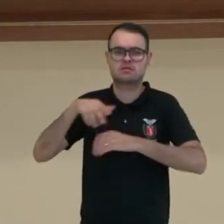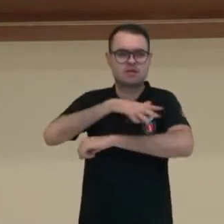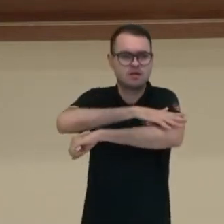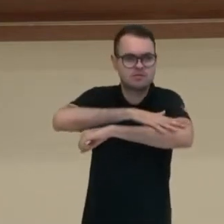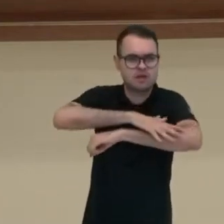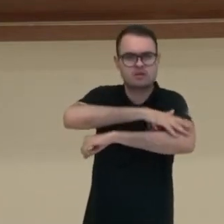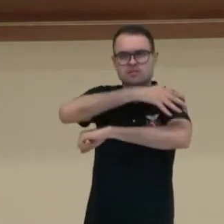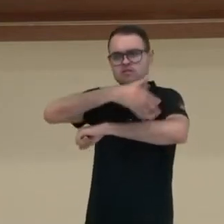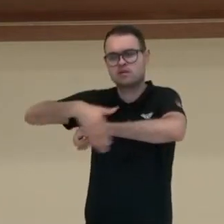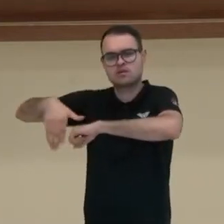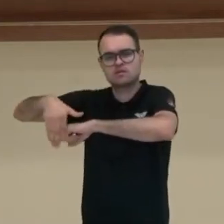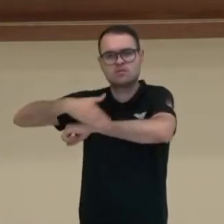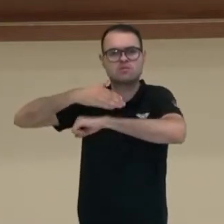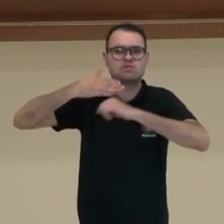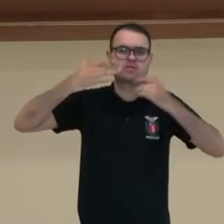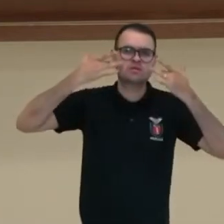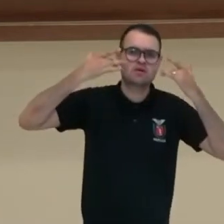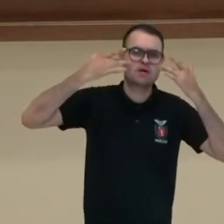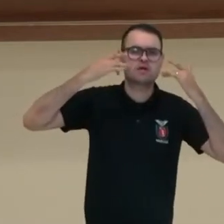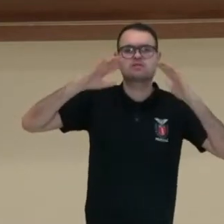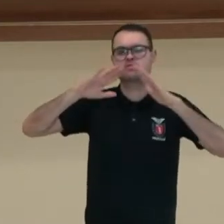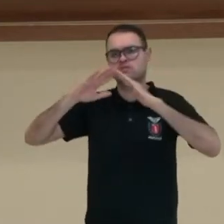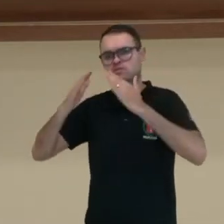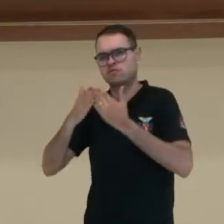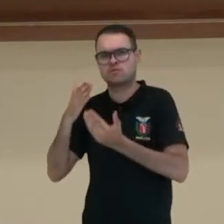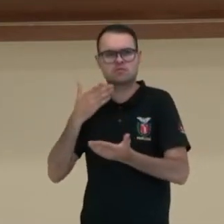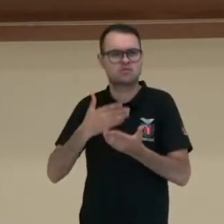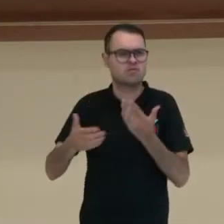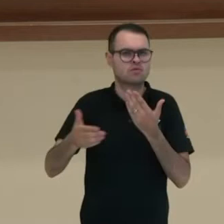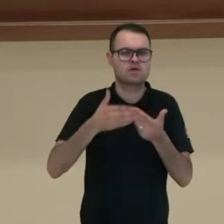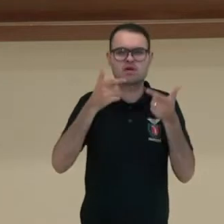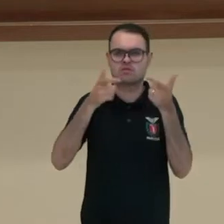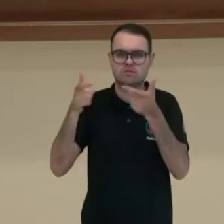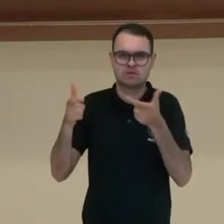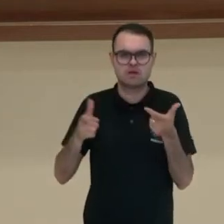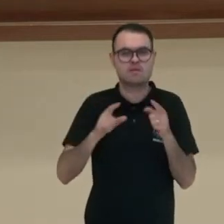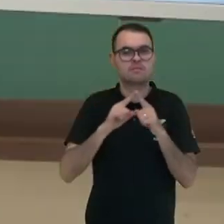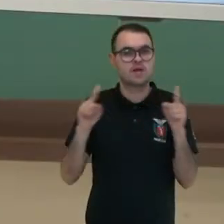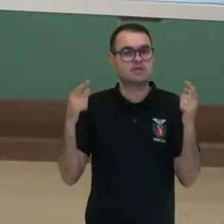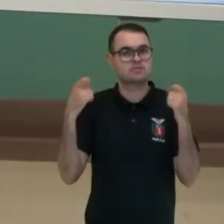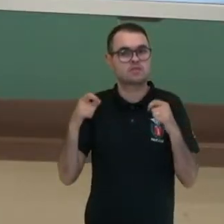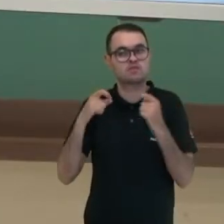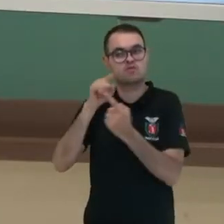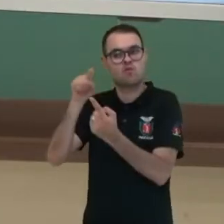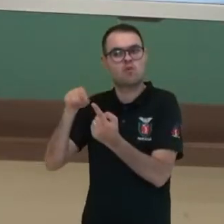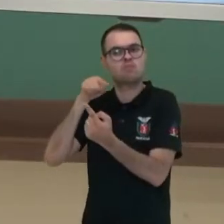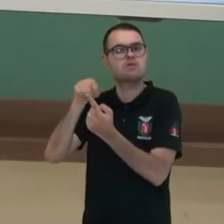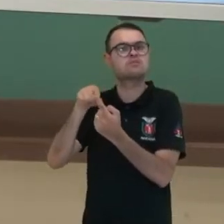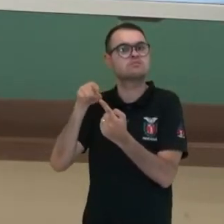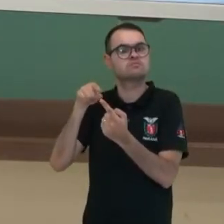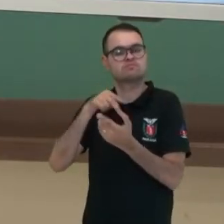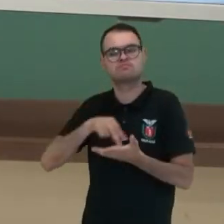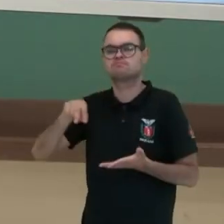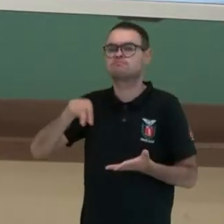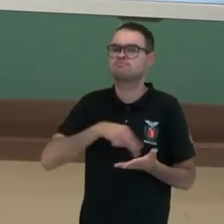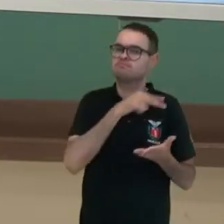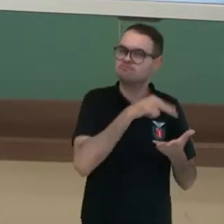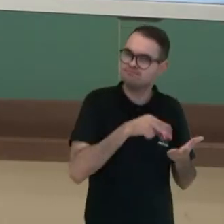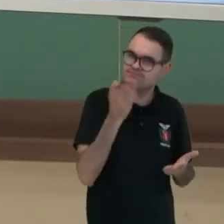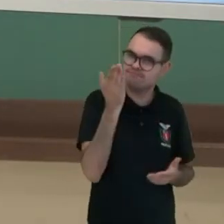no teatro, na escola, em casa, em todos os locais. Só precisamos ter a intenção de dançar,